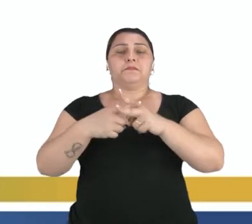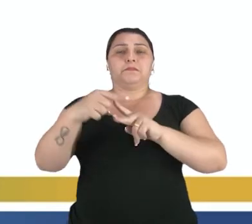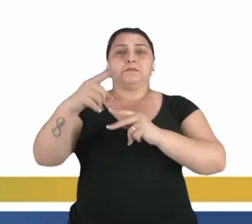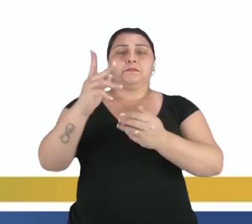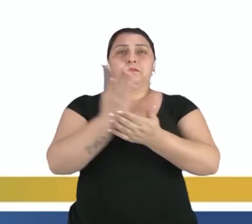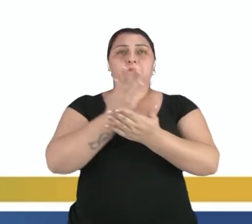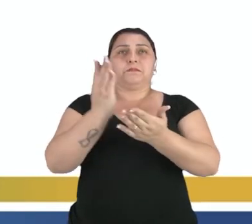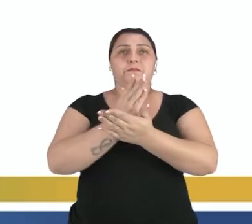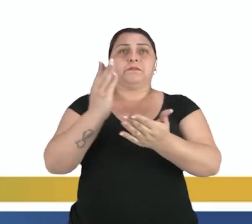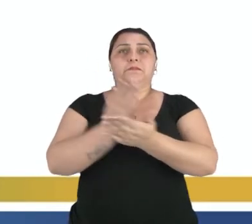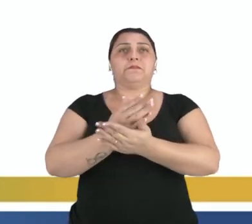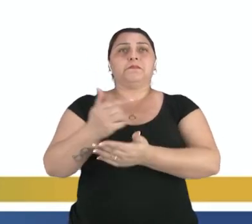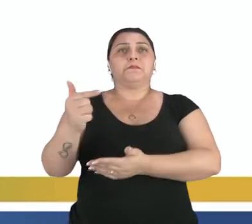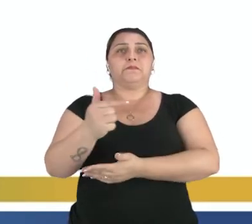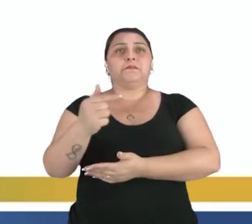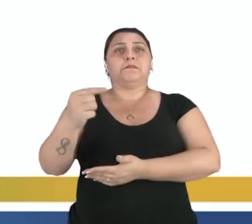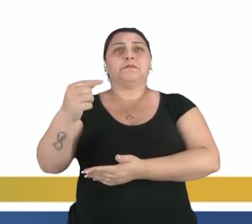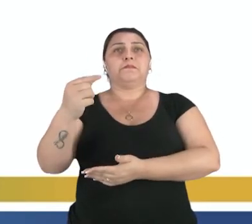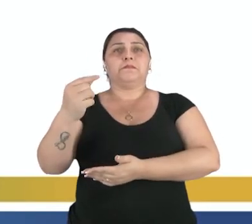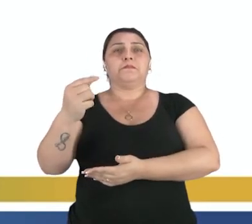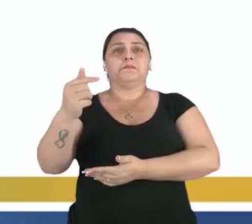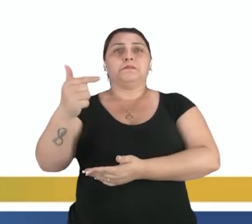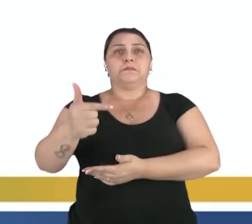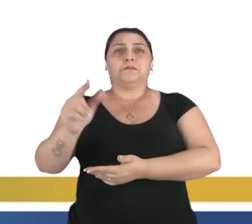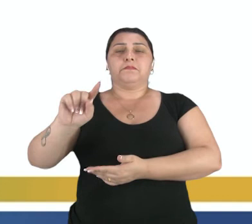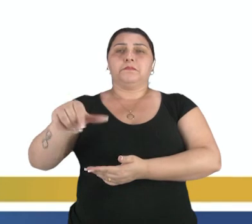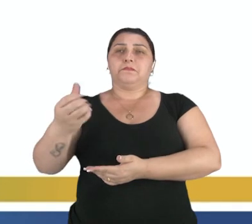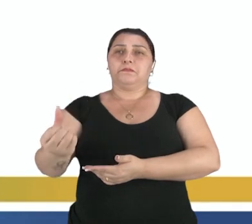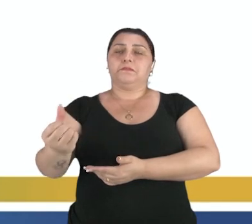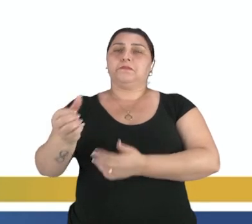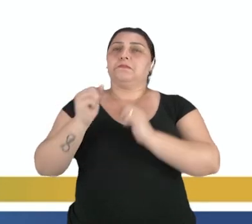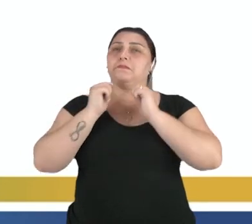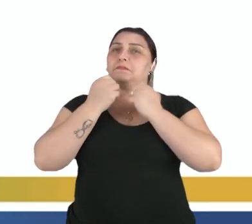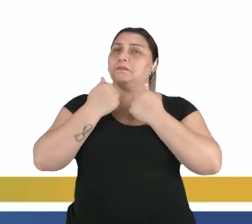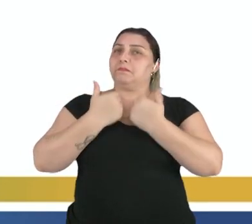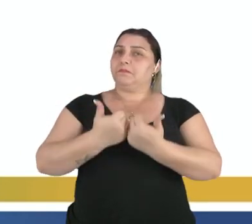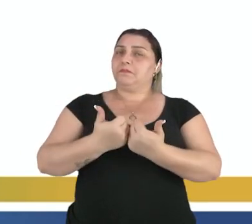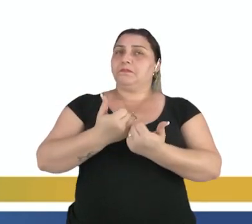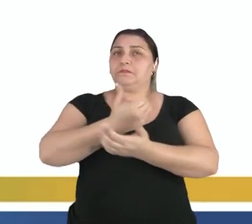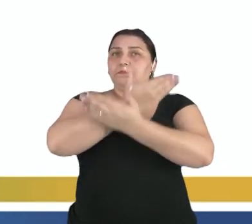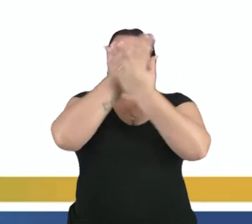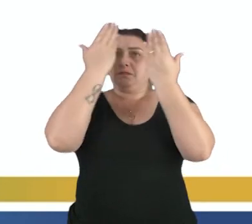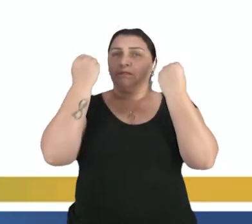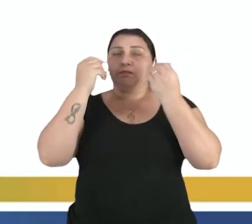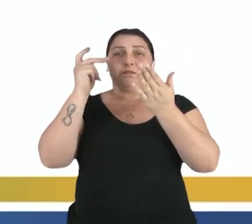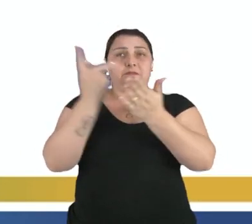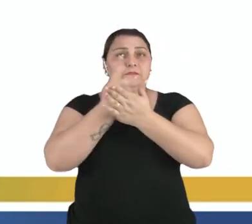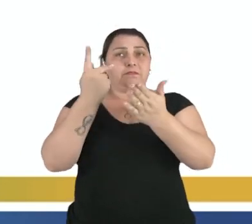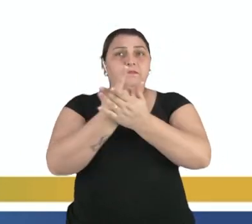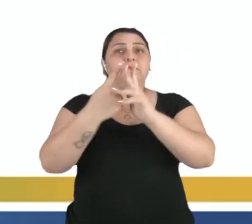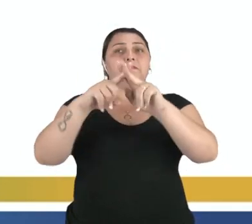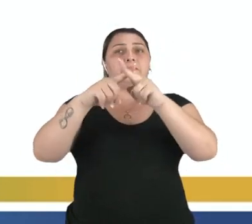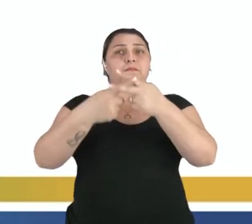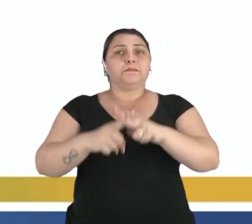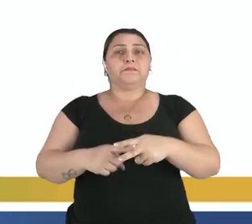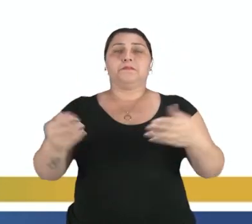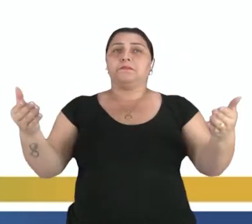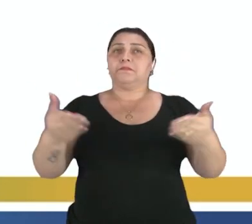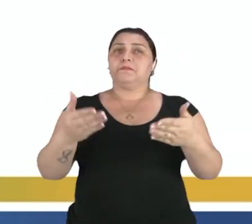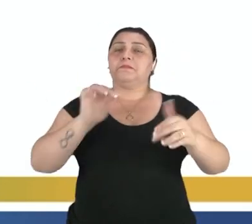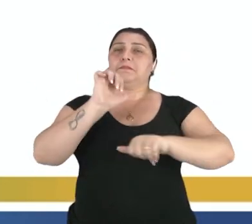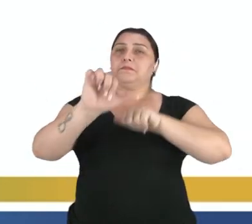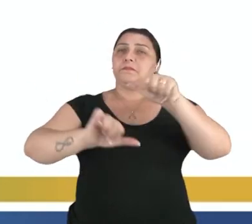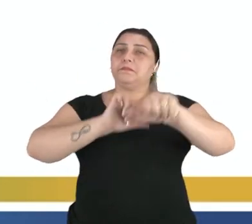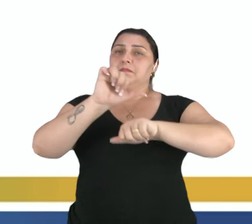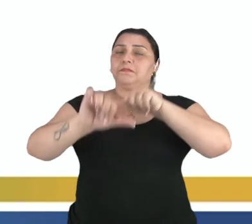seu caderno. Menos 2 e o 6. Tudo bem? Não esqueça desse errozinho. Agora, nós vamos